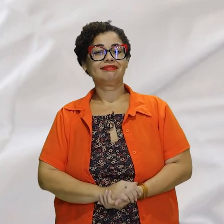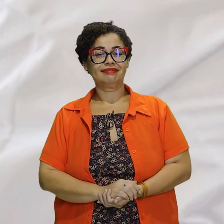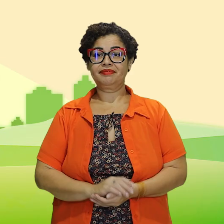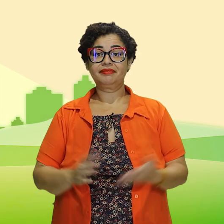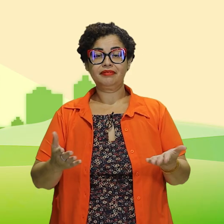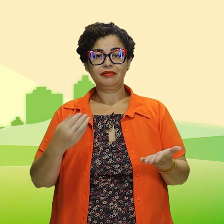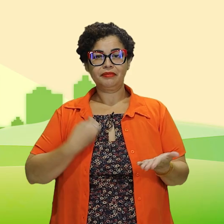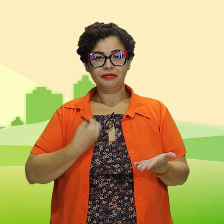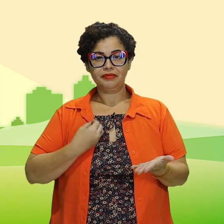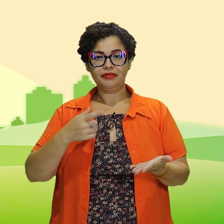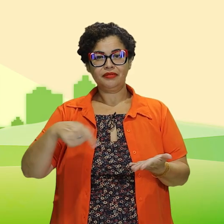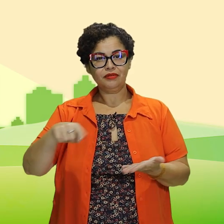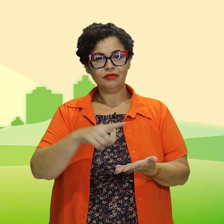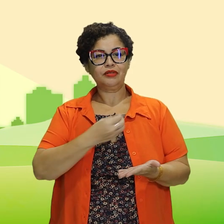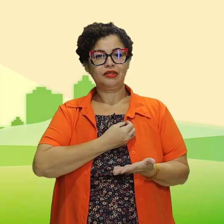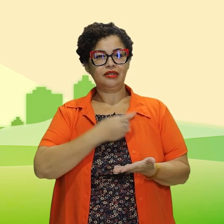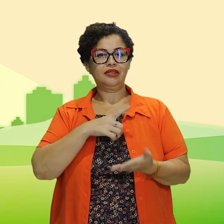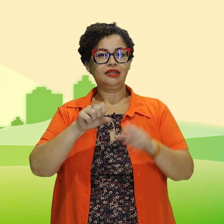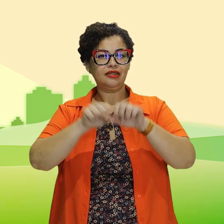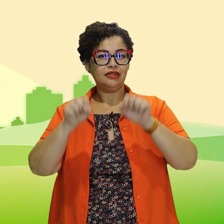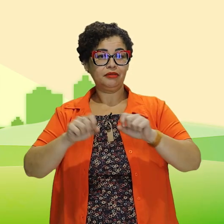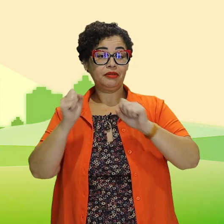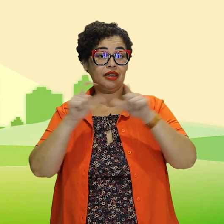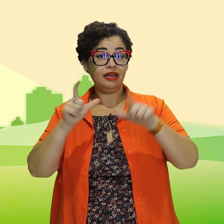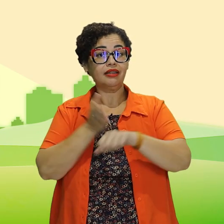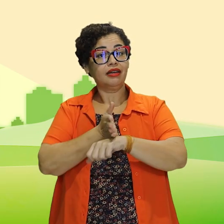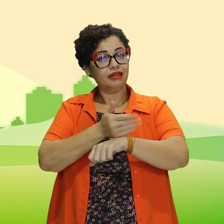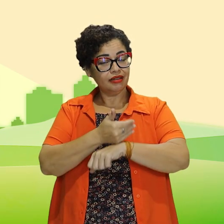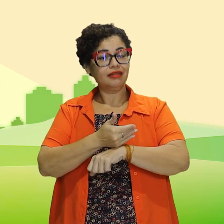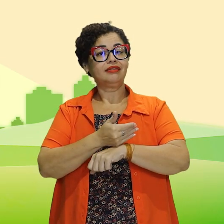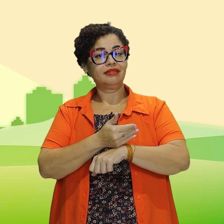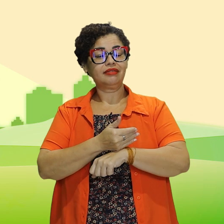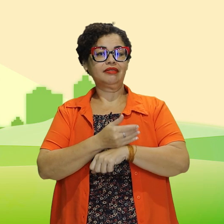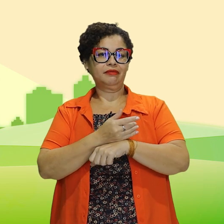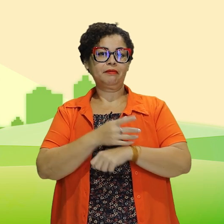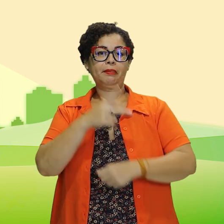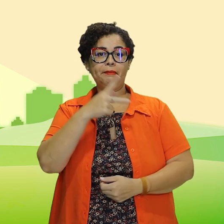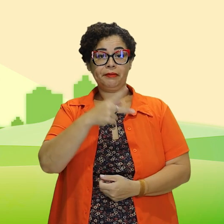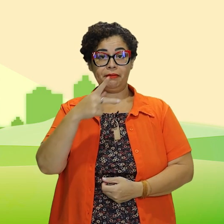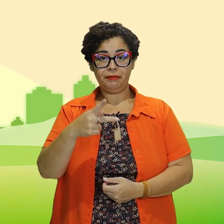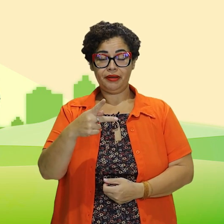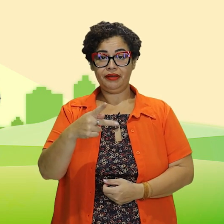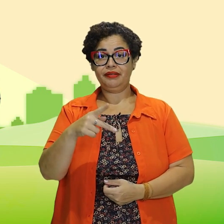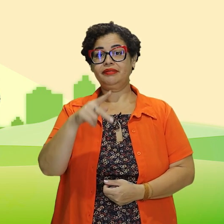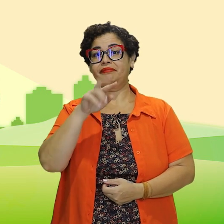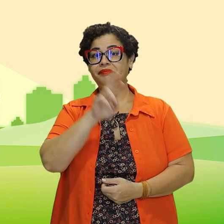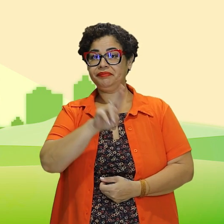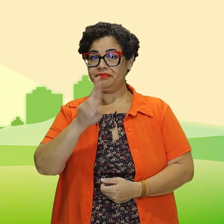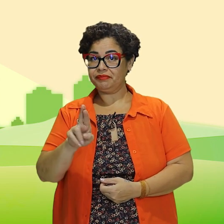Para manter esse equilíbrio, existem sistemas de alerta precoce, como o